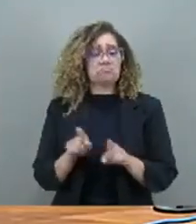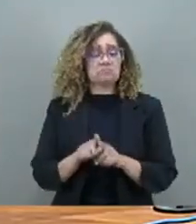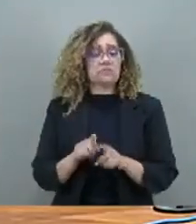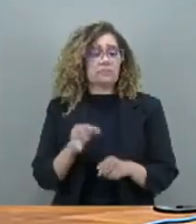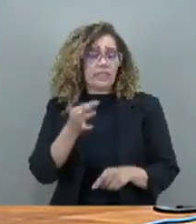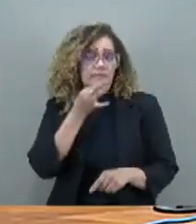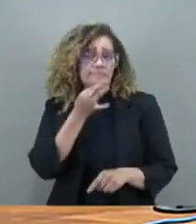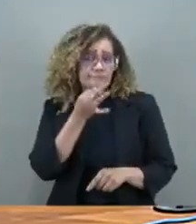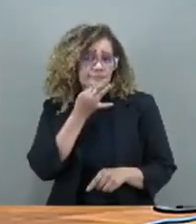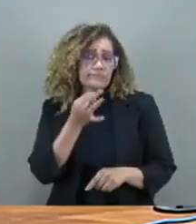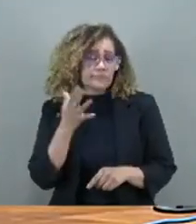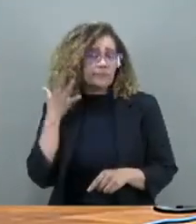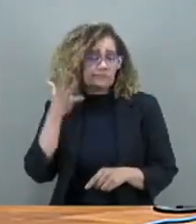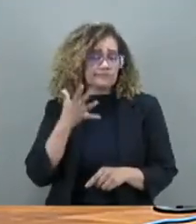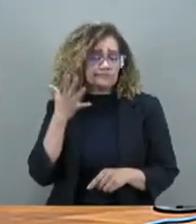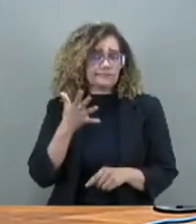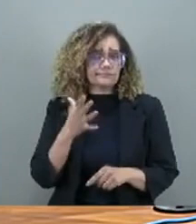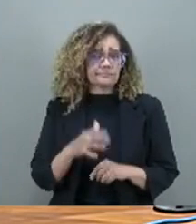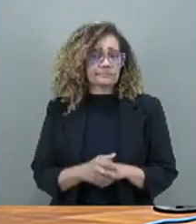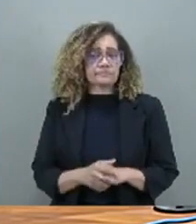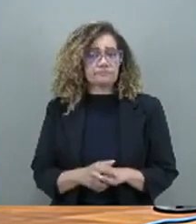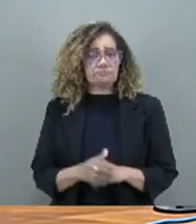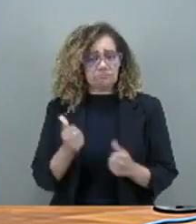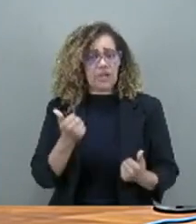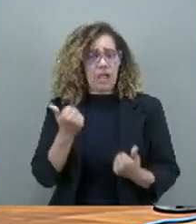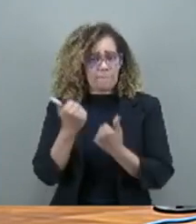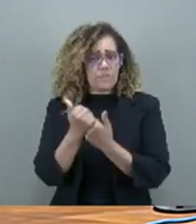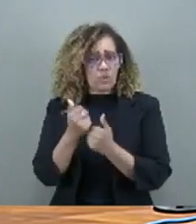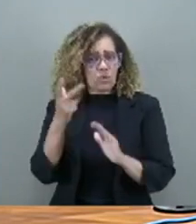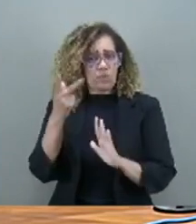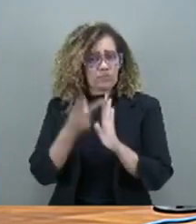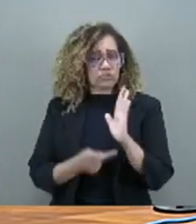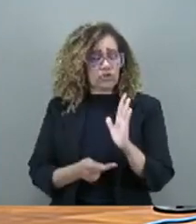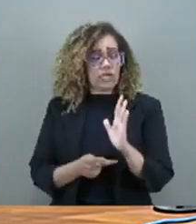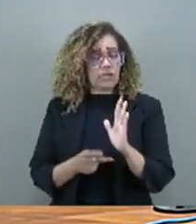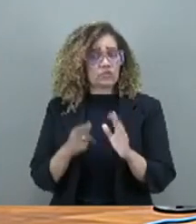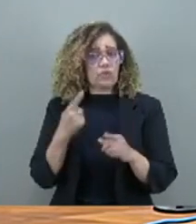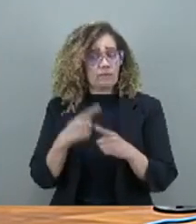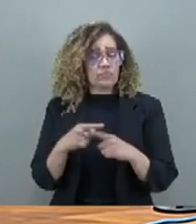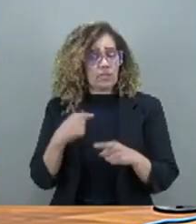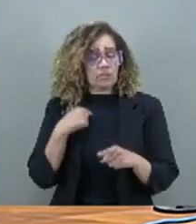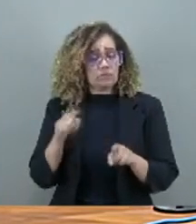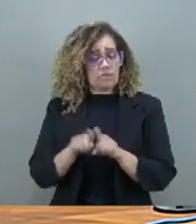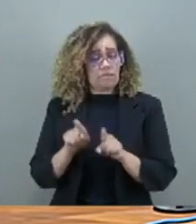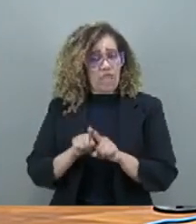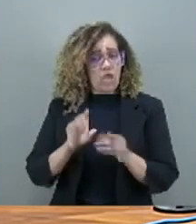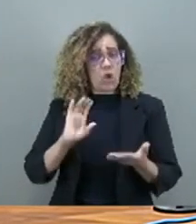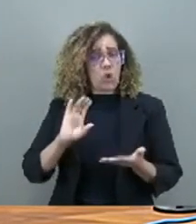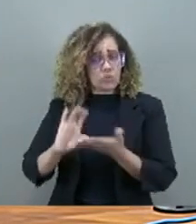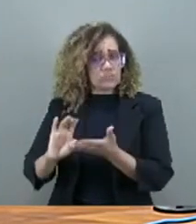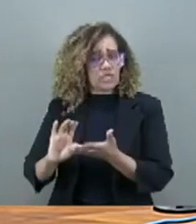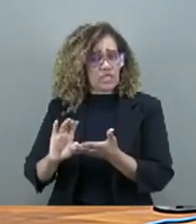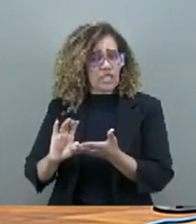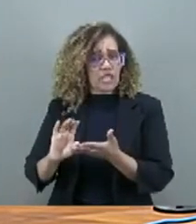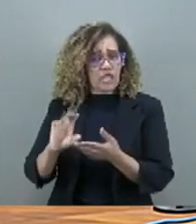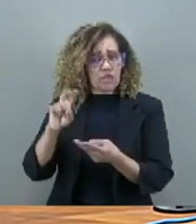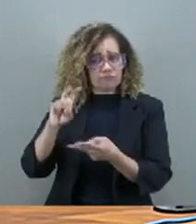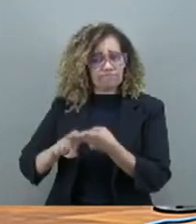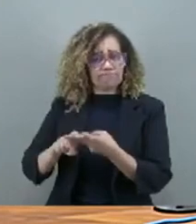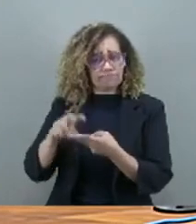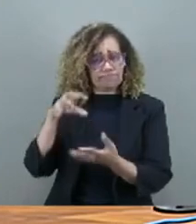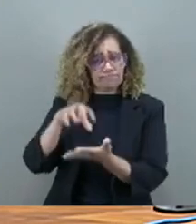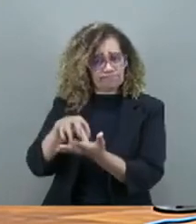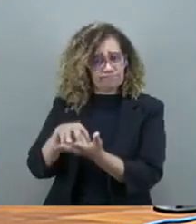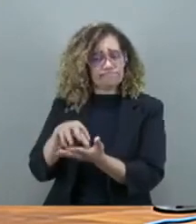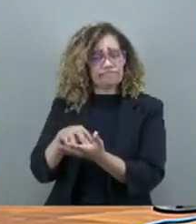uma... declarar um apoiamento ao projeto, mesmo porque eu fui conselheiro no conselho penitenciário vinculado a